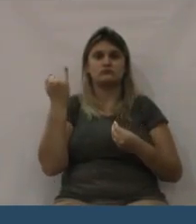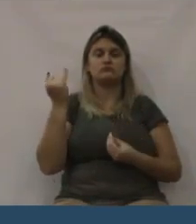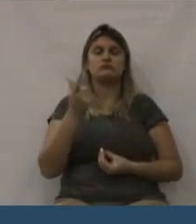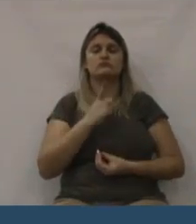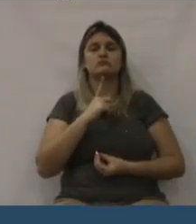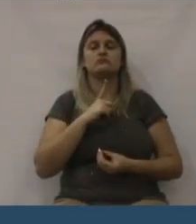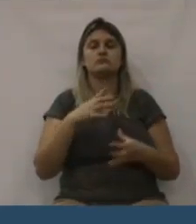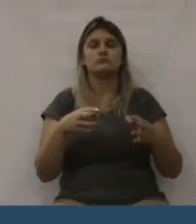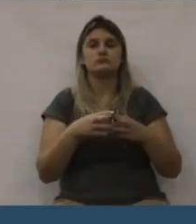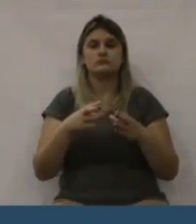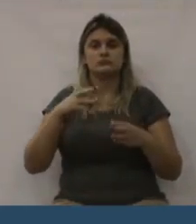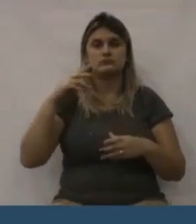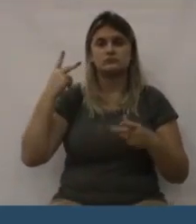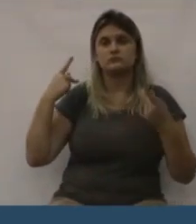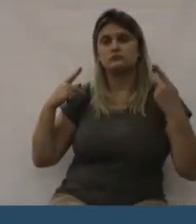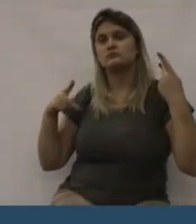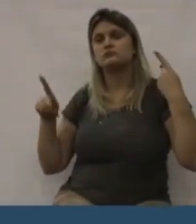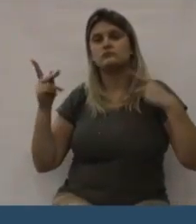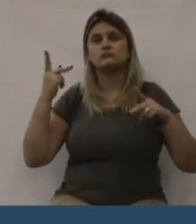ali,